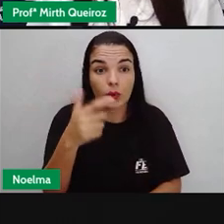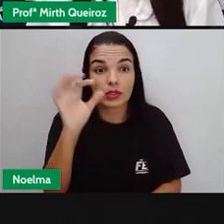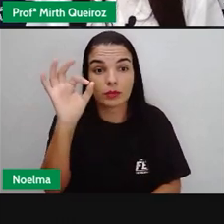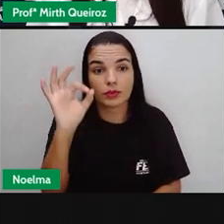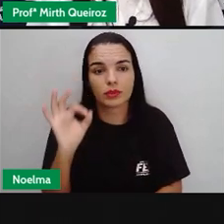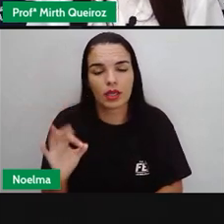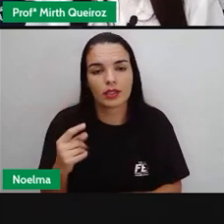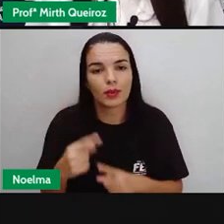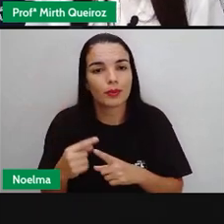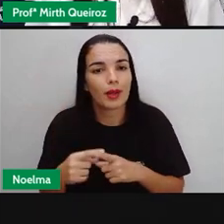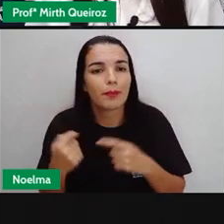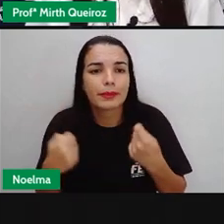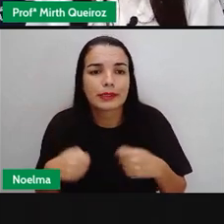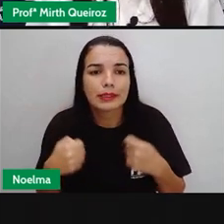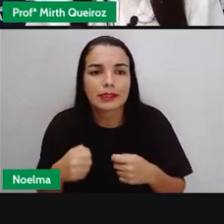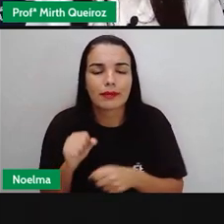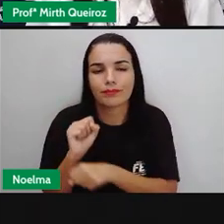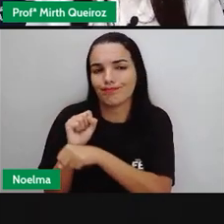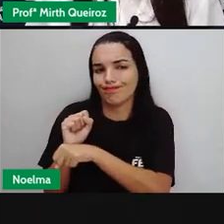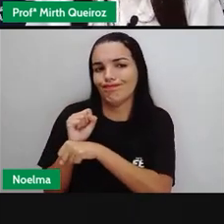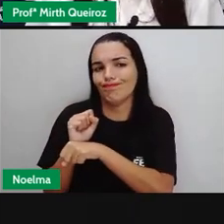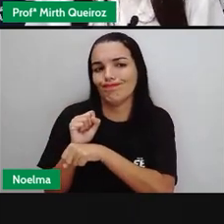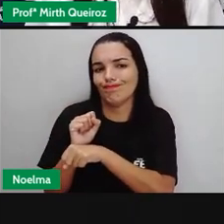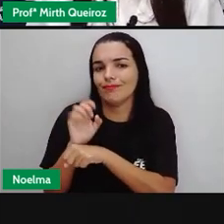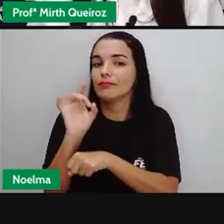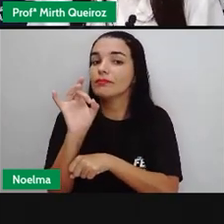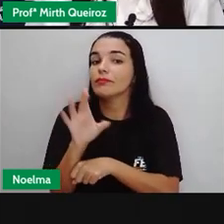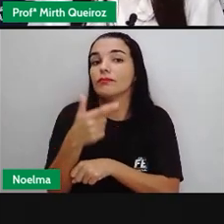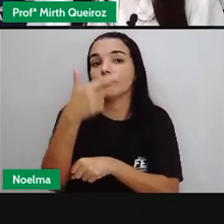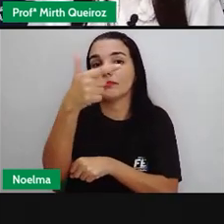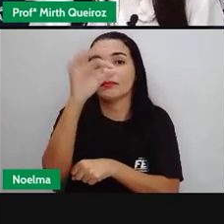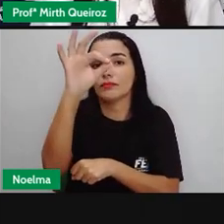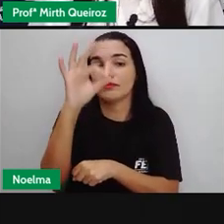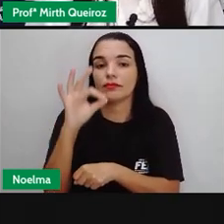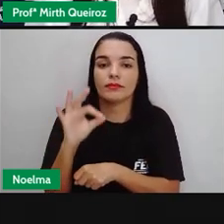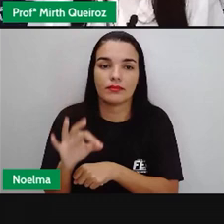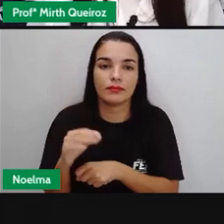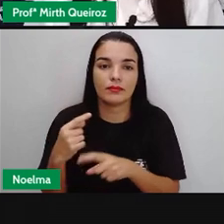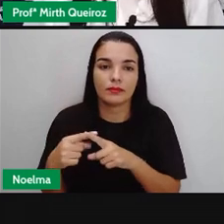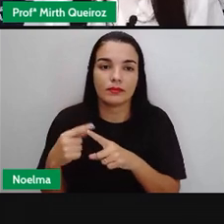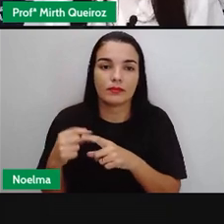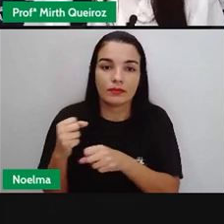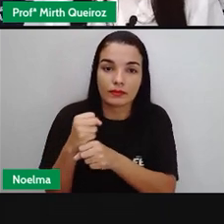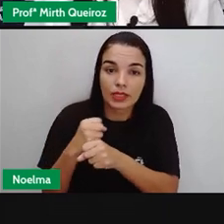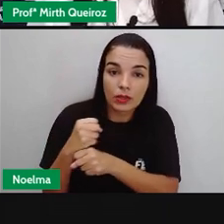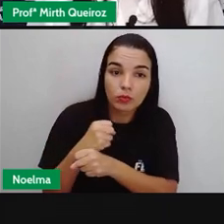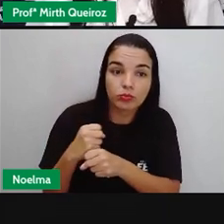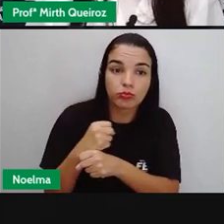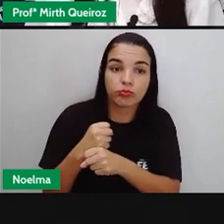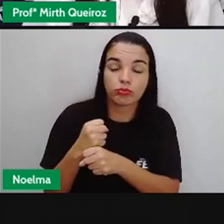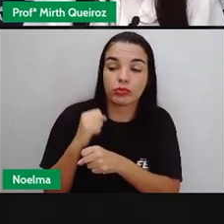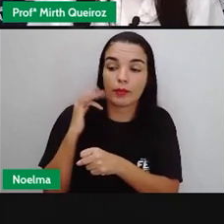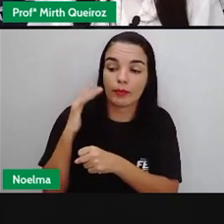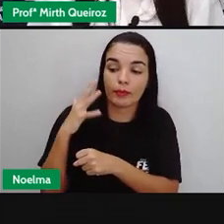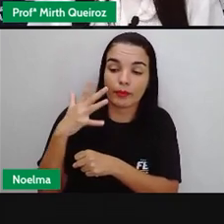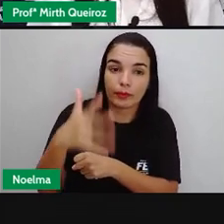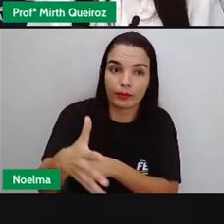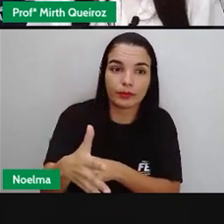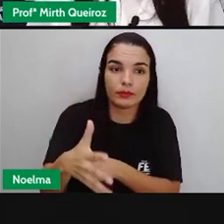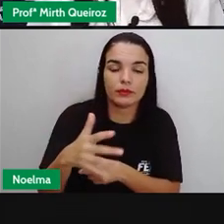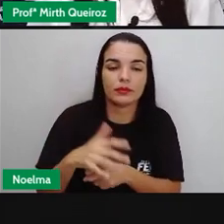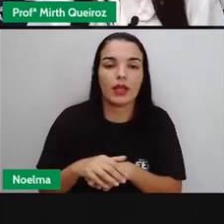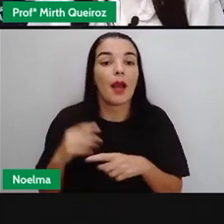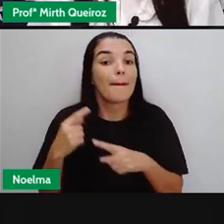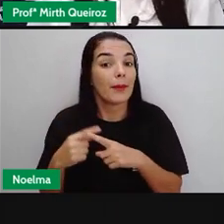de imigrantes ao país. Só era permitido 2% de cada país aqui no Brasil.